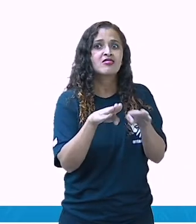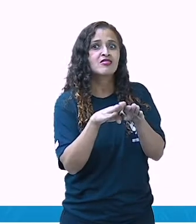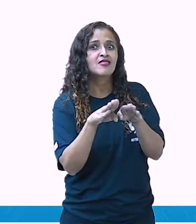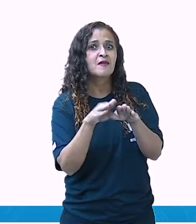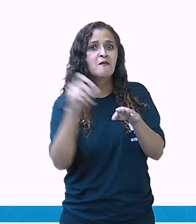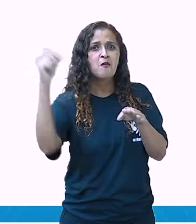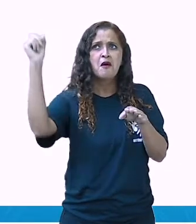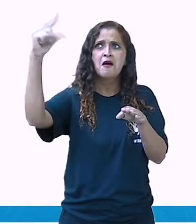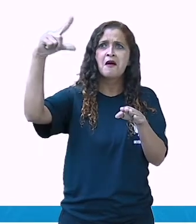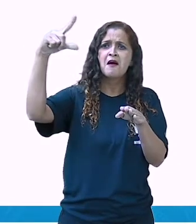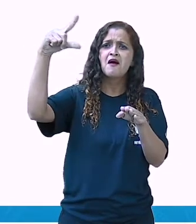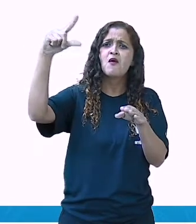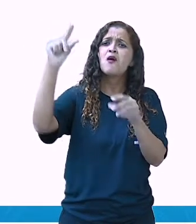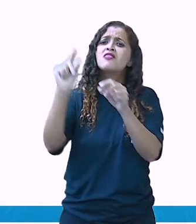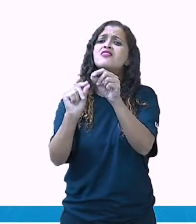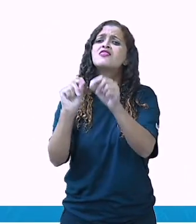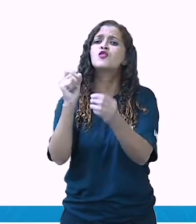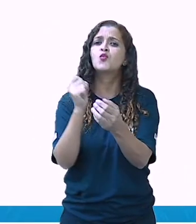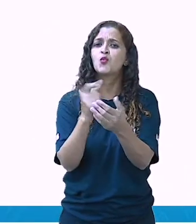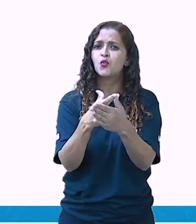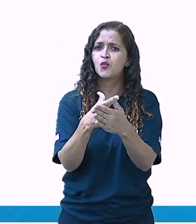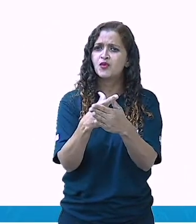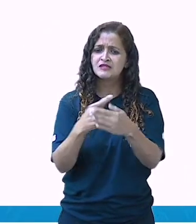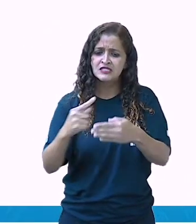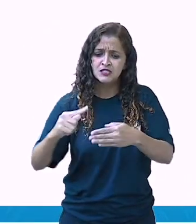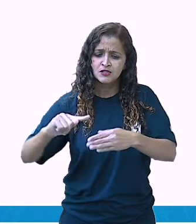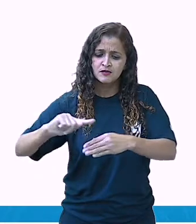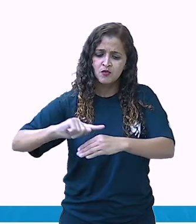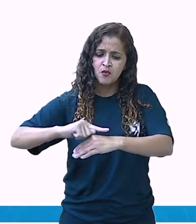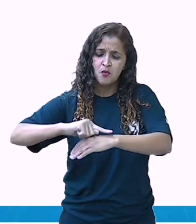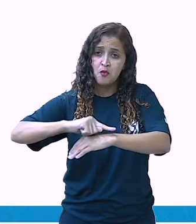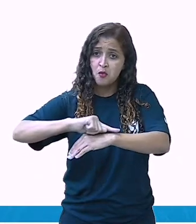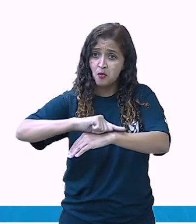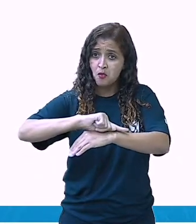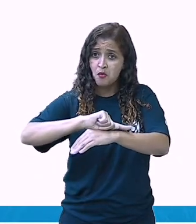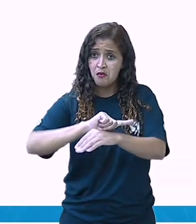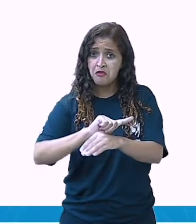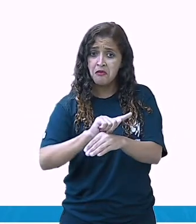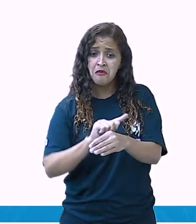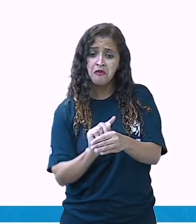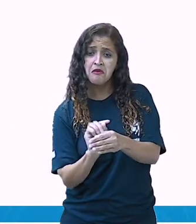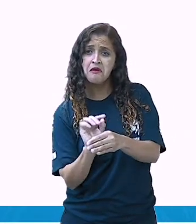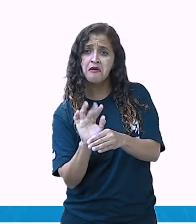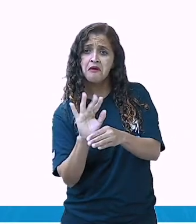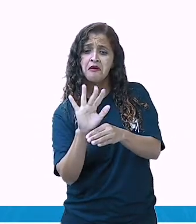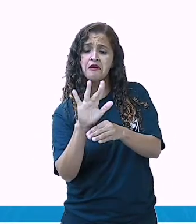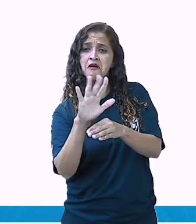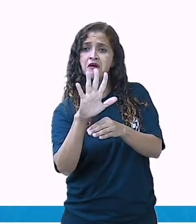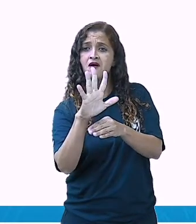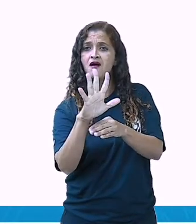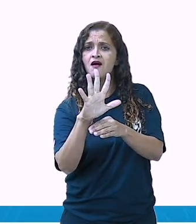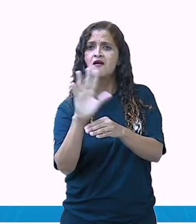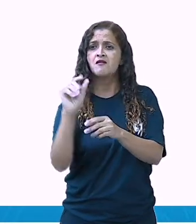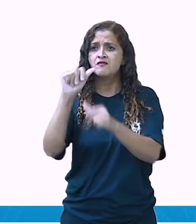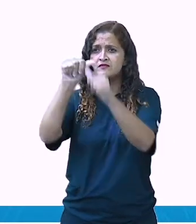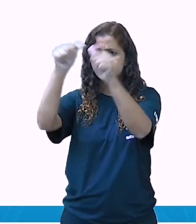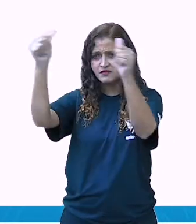Um largato entre o muro e a era? Uma estátua de primavera?